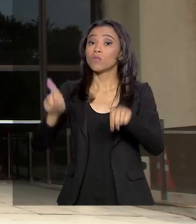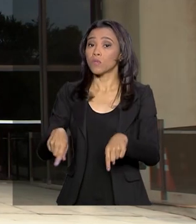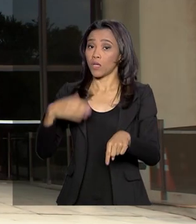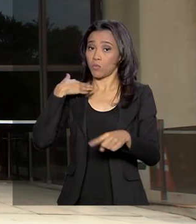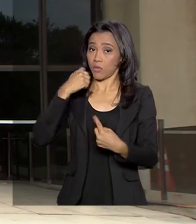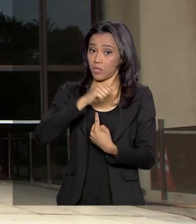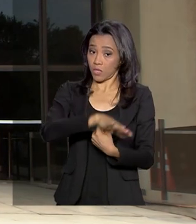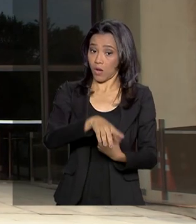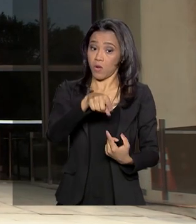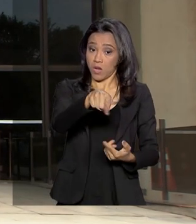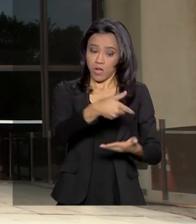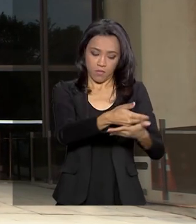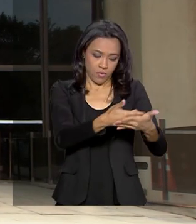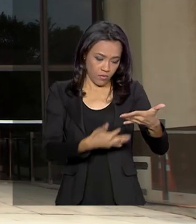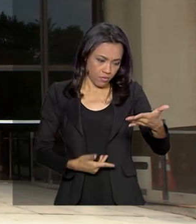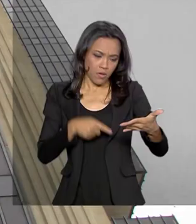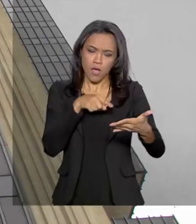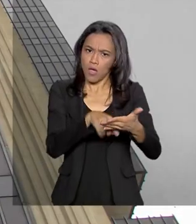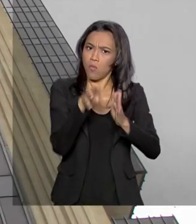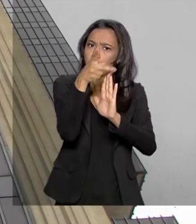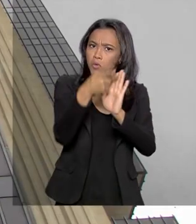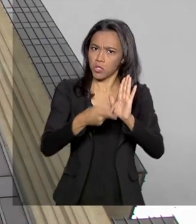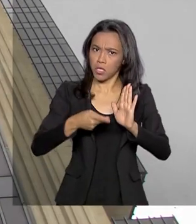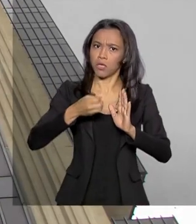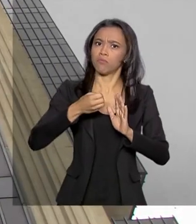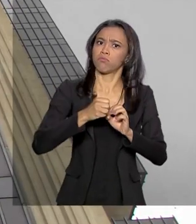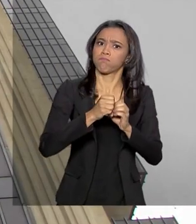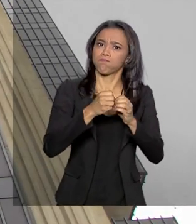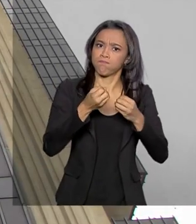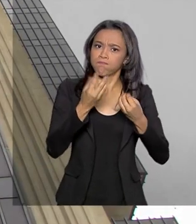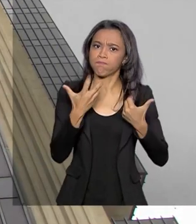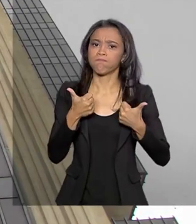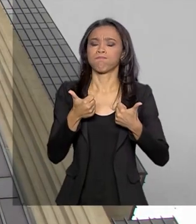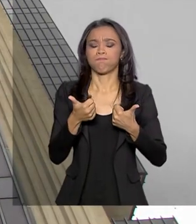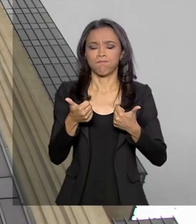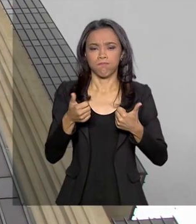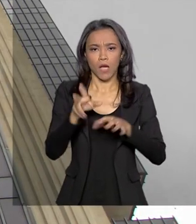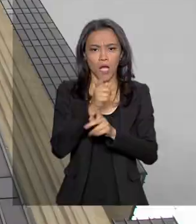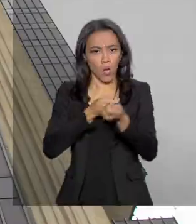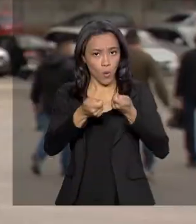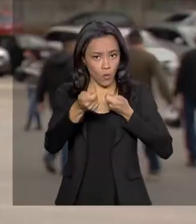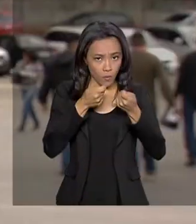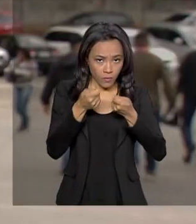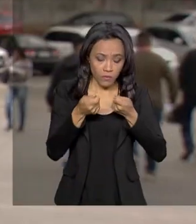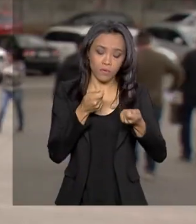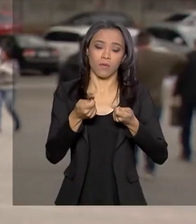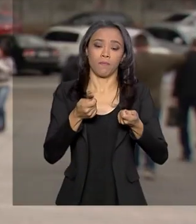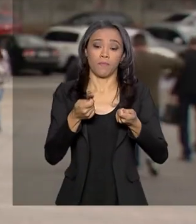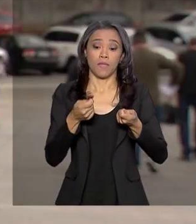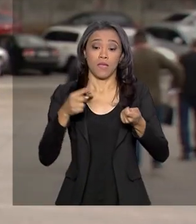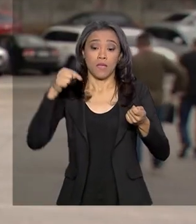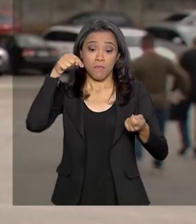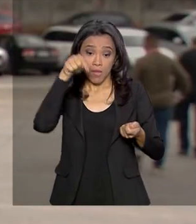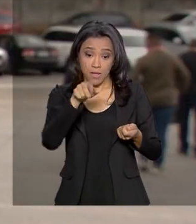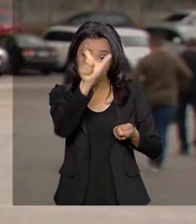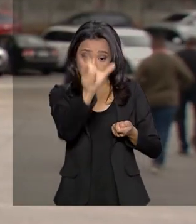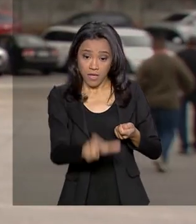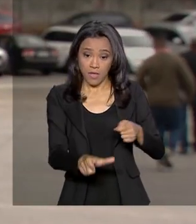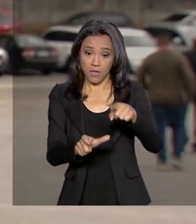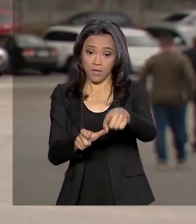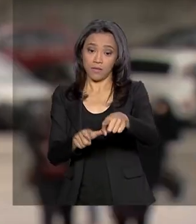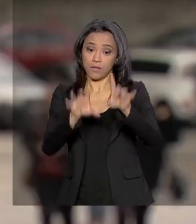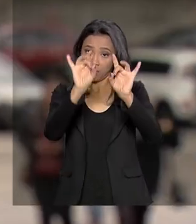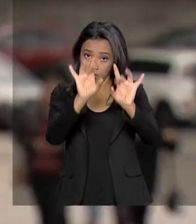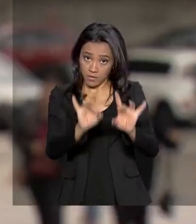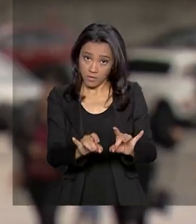disse que a medida é um projeto amplo para o aperfeiçoamento institucional do sistema regulatório brasileiro. Para este especialista em direito